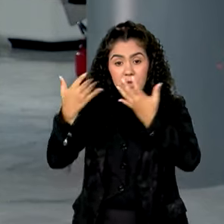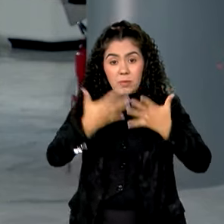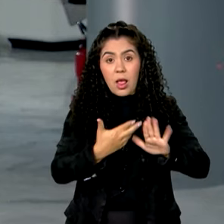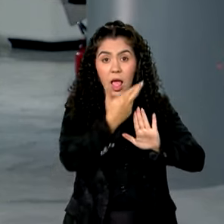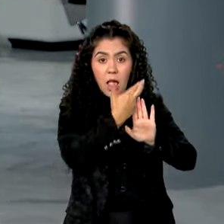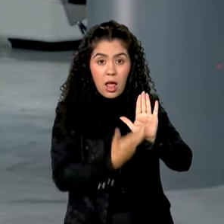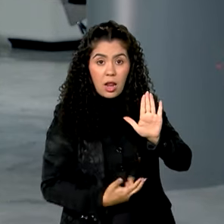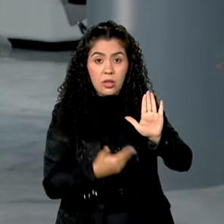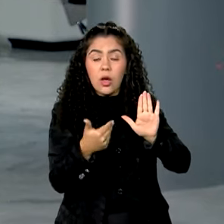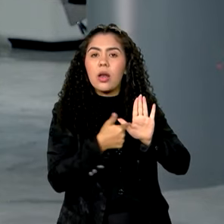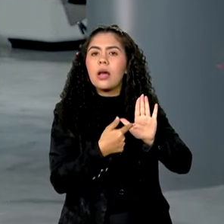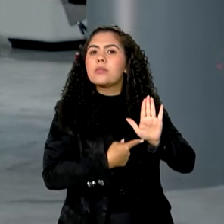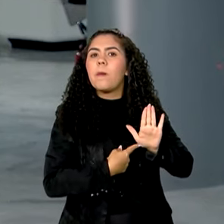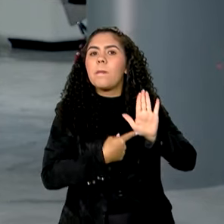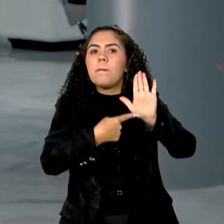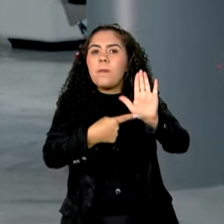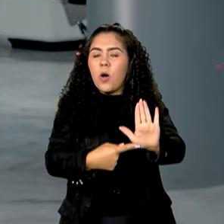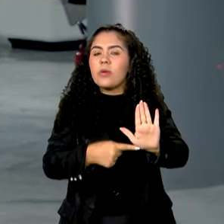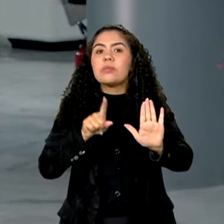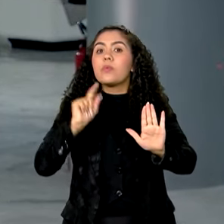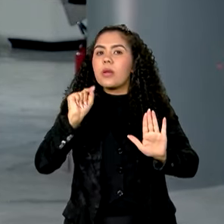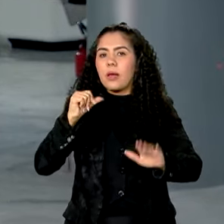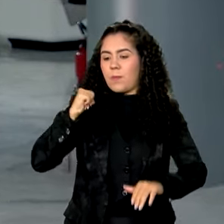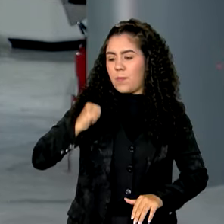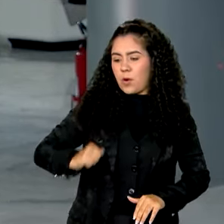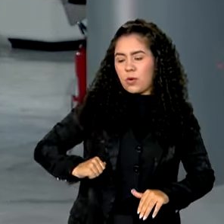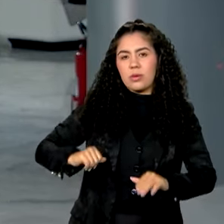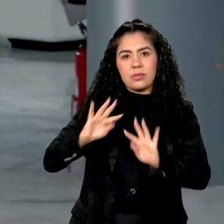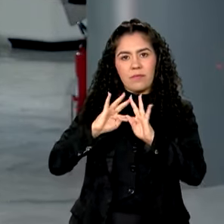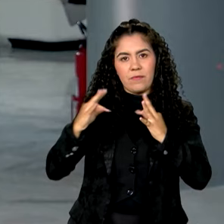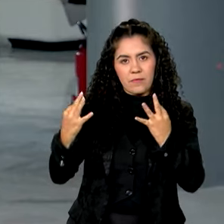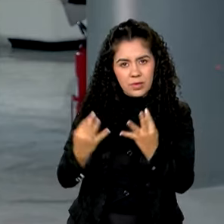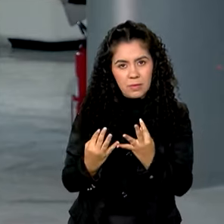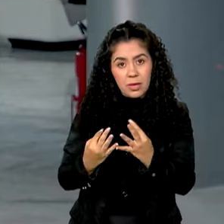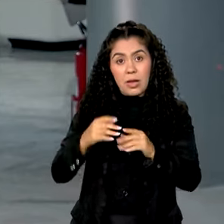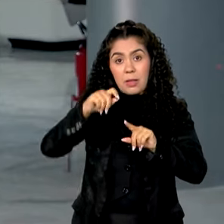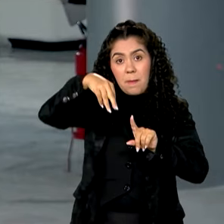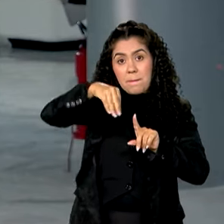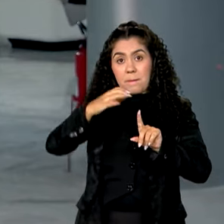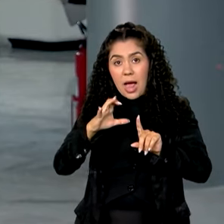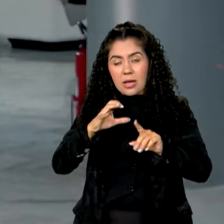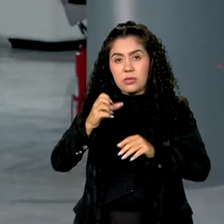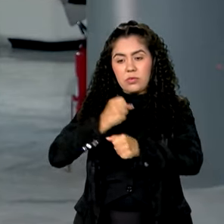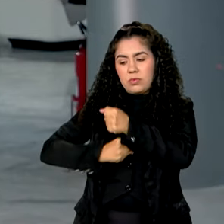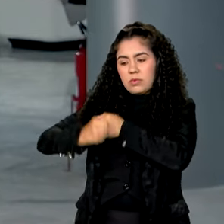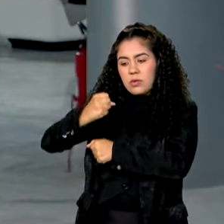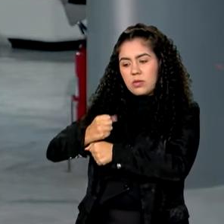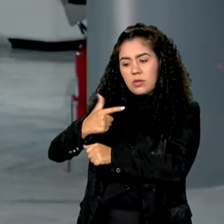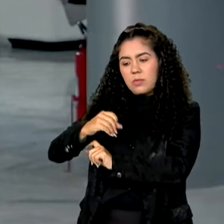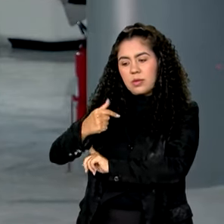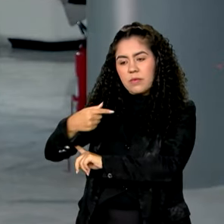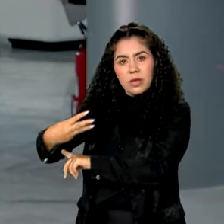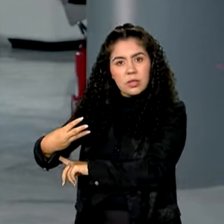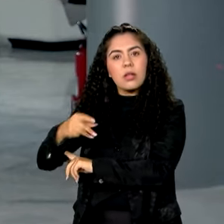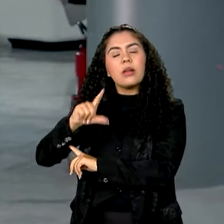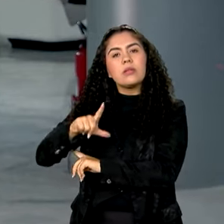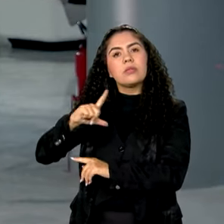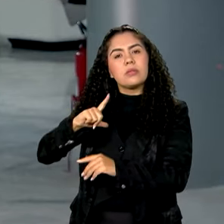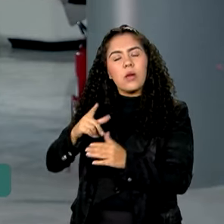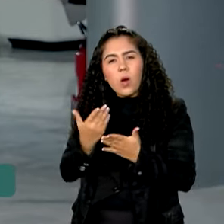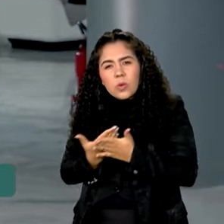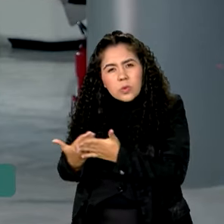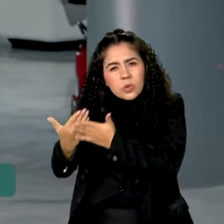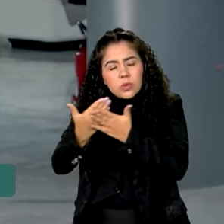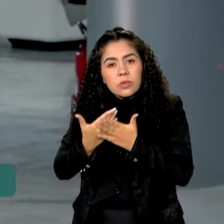relançamento do programa Bolsa Família em março de 2023. Segundo o estudo, ao manter o valor mínimo de